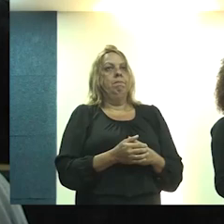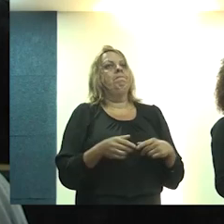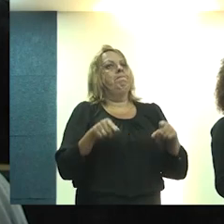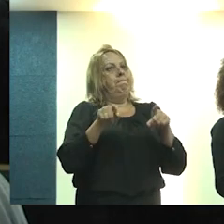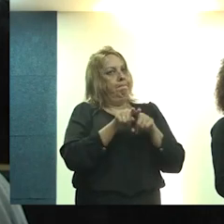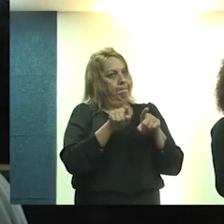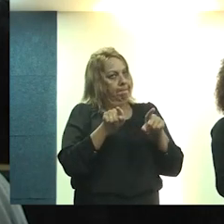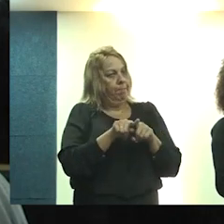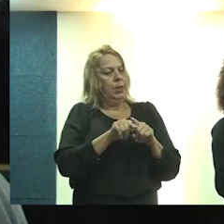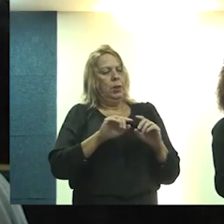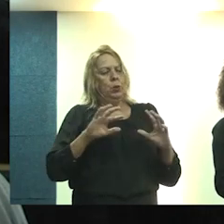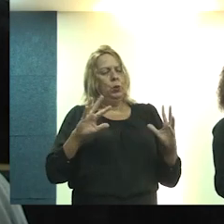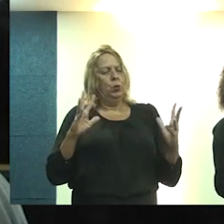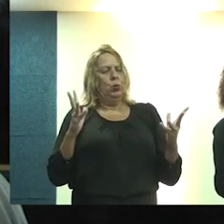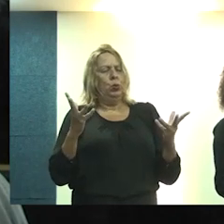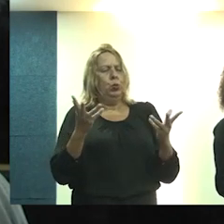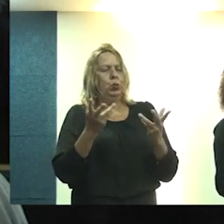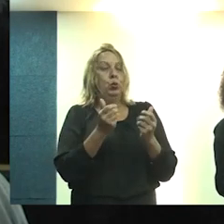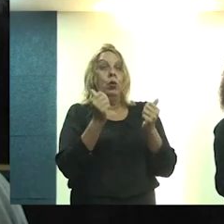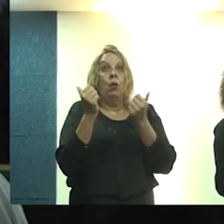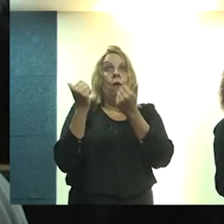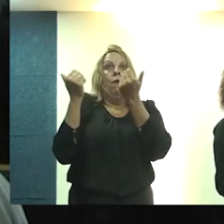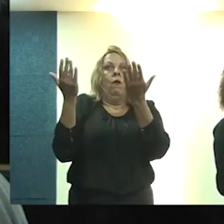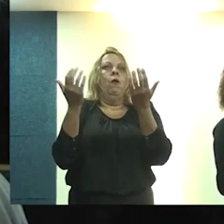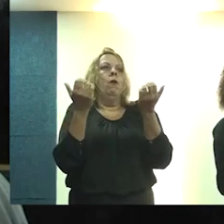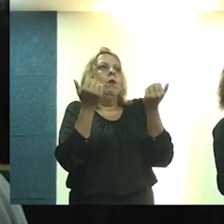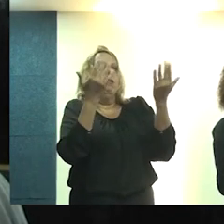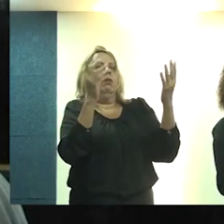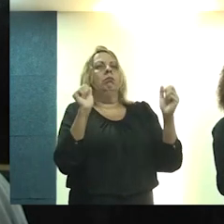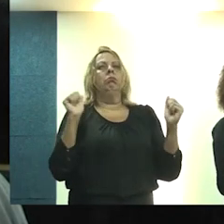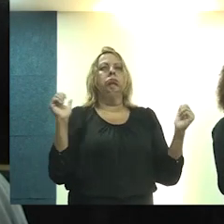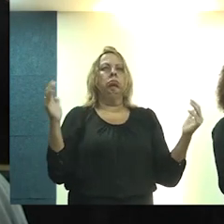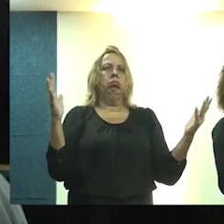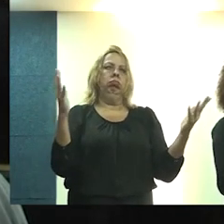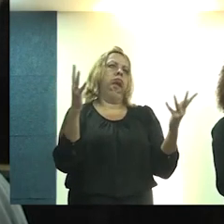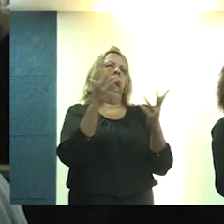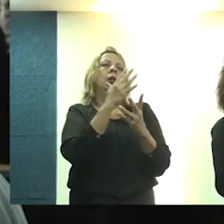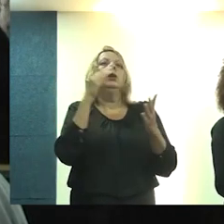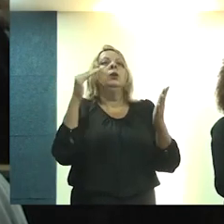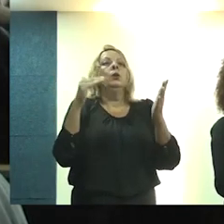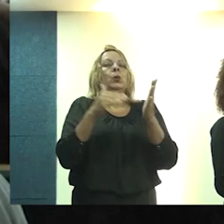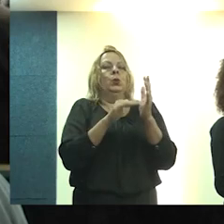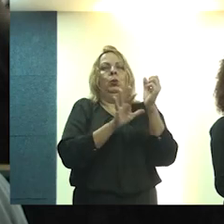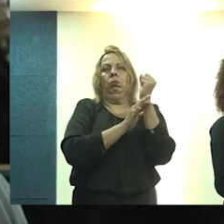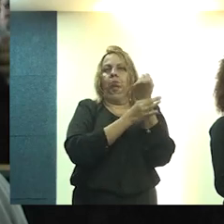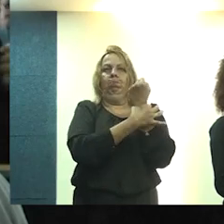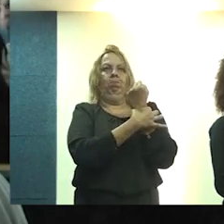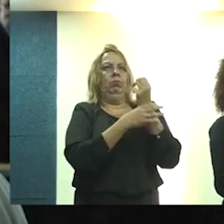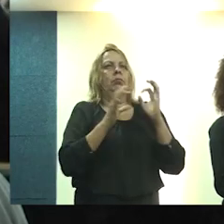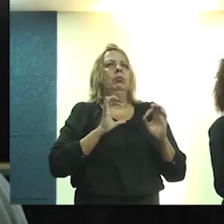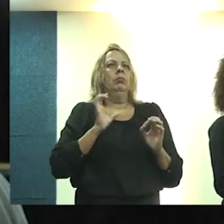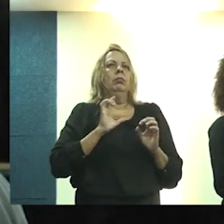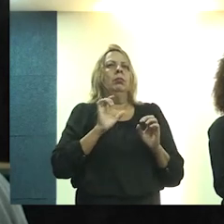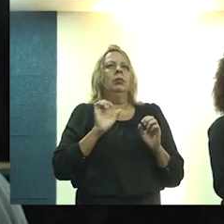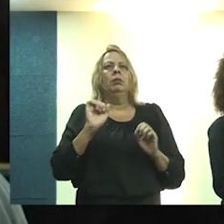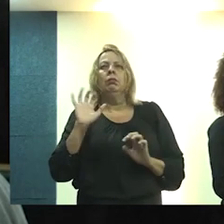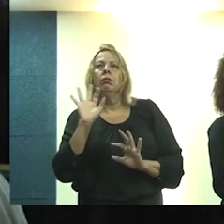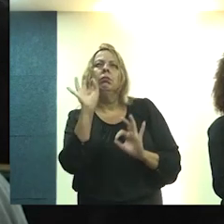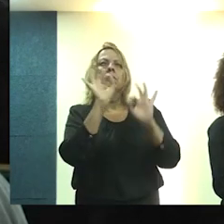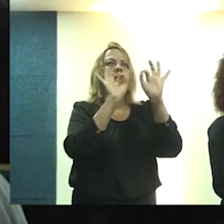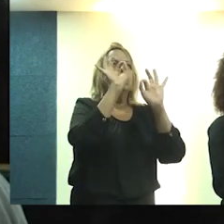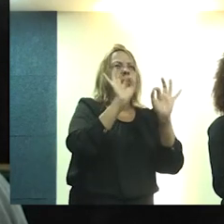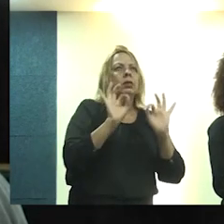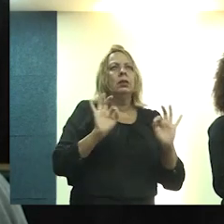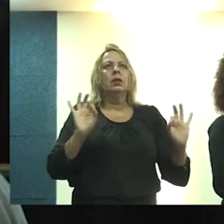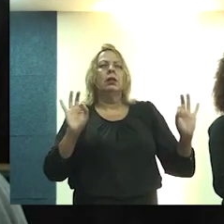mas de toda a área externa, interna, de toda a área, toda a segurança, do paisagismo, da